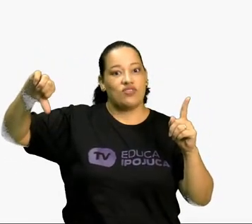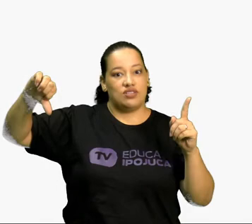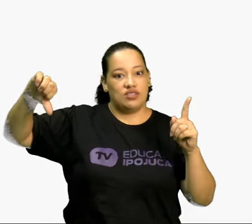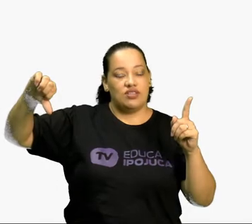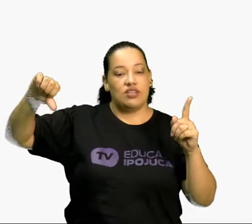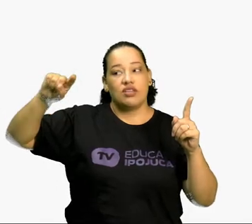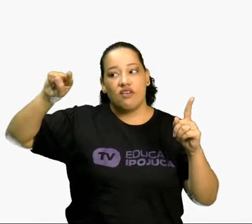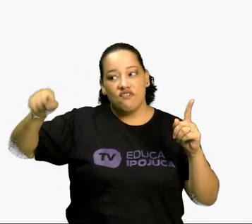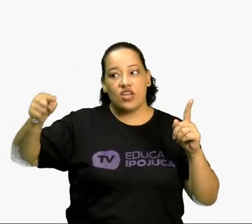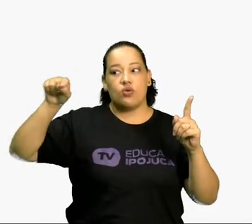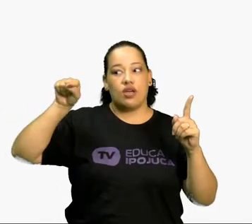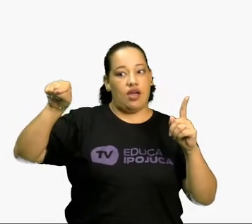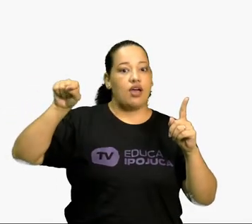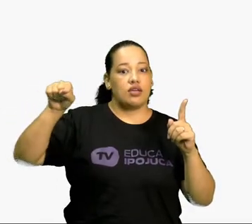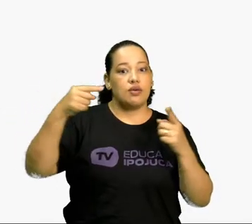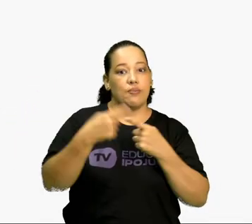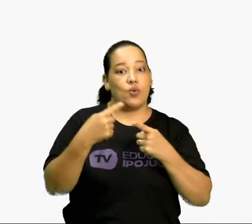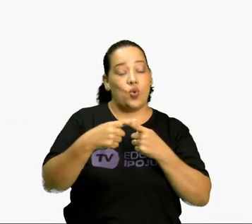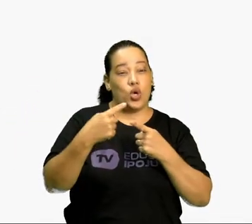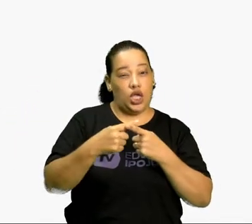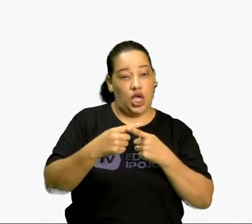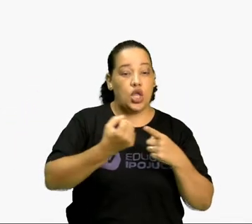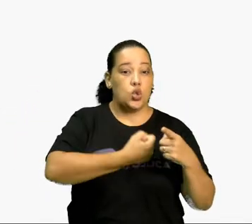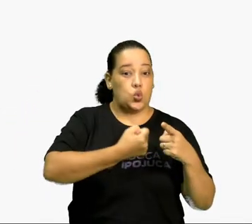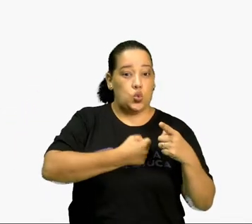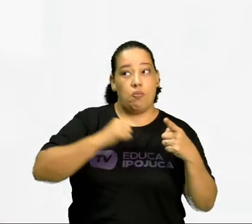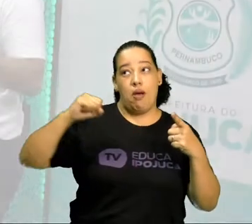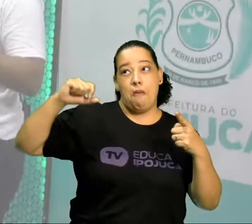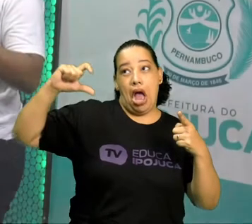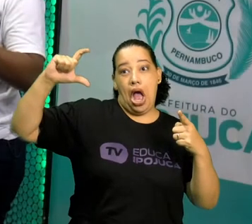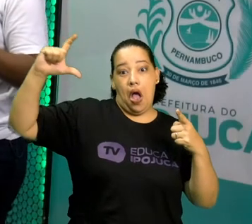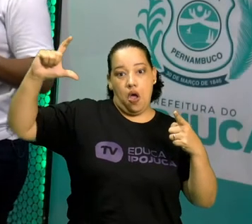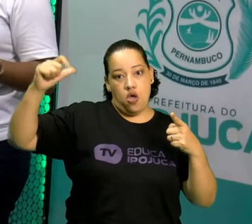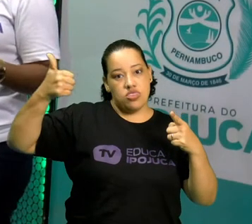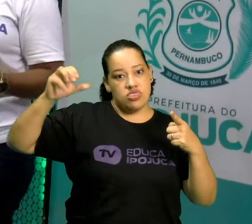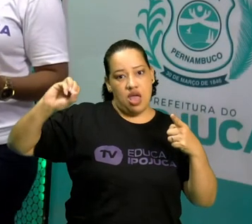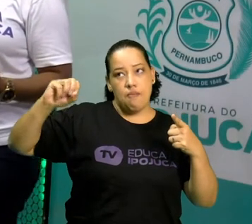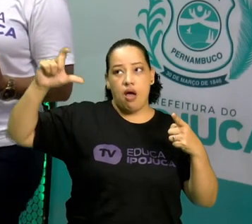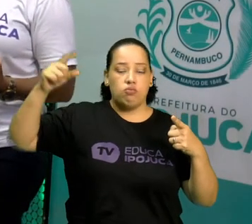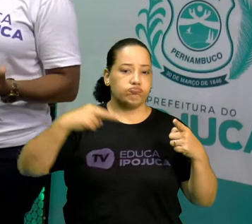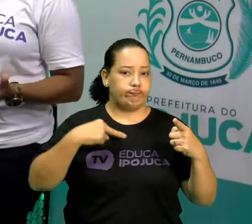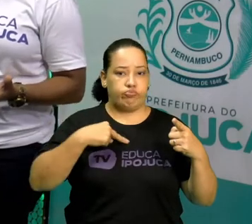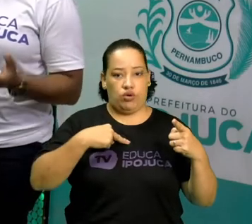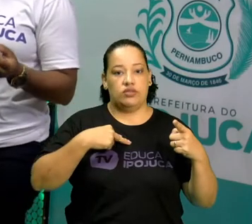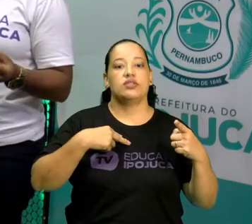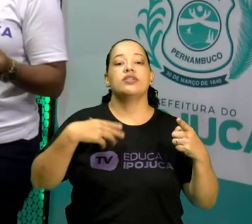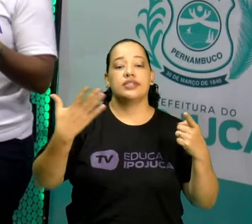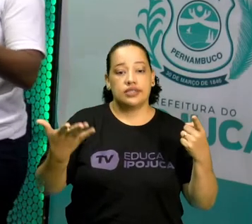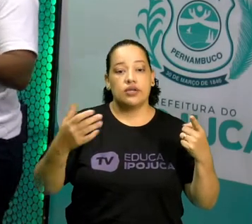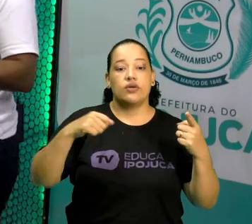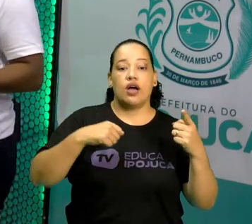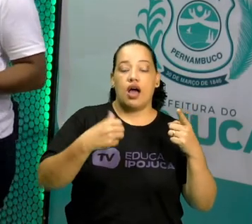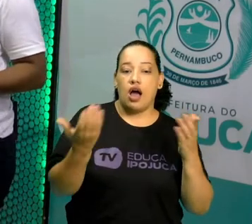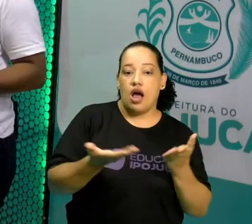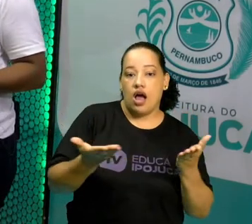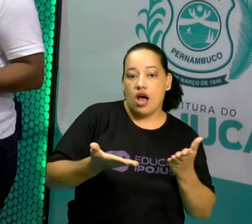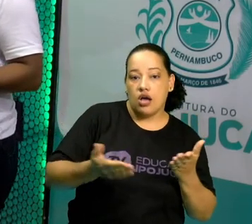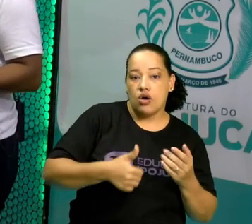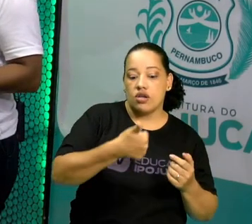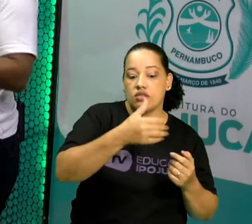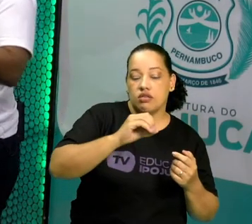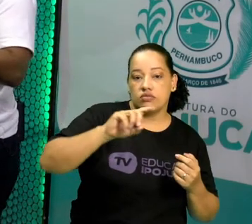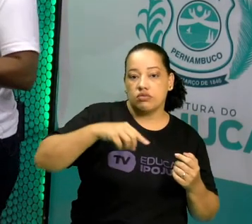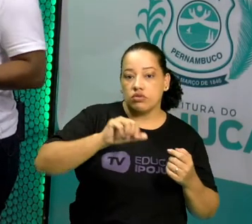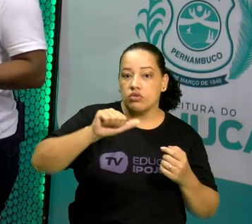Porque o número não pode ser maior que 10. Então, ficará 4,1 vezes 10 elevado à nona potência.